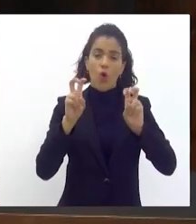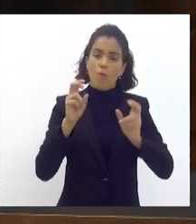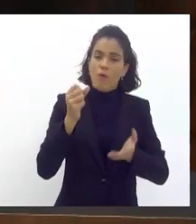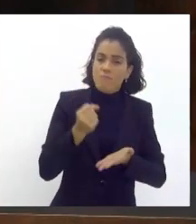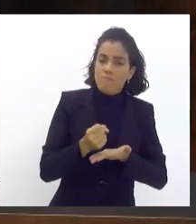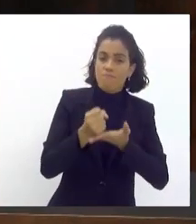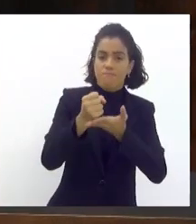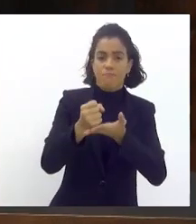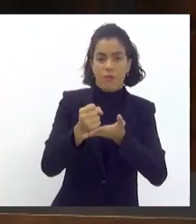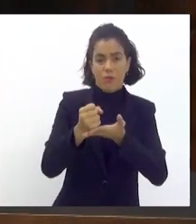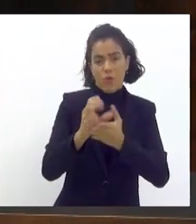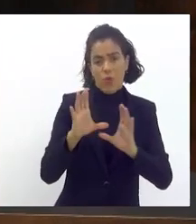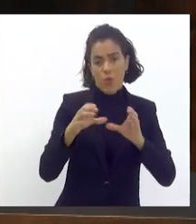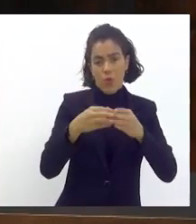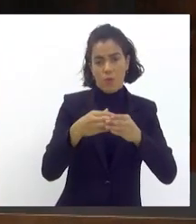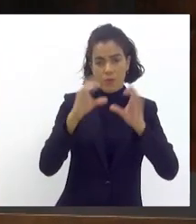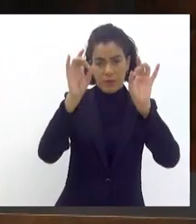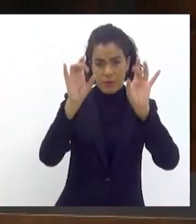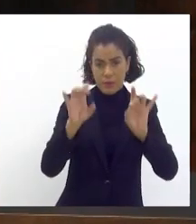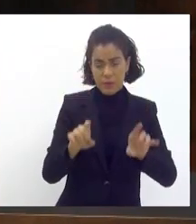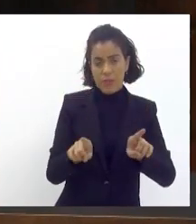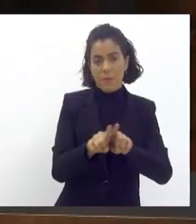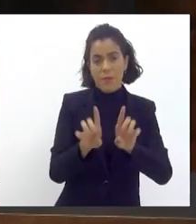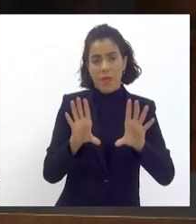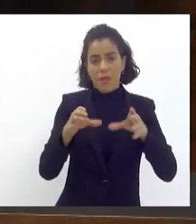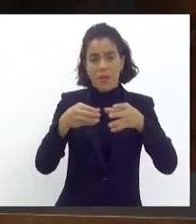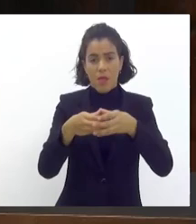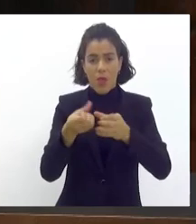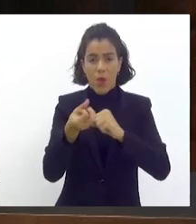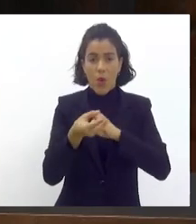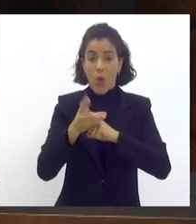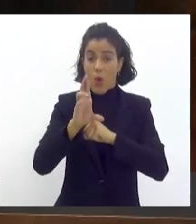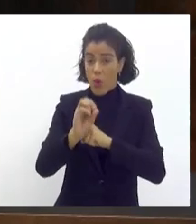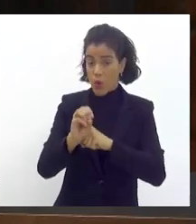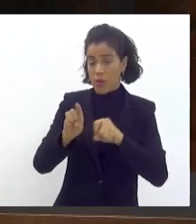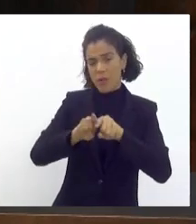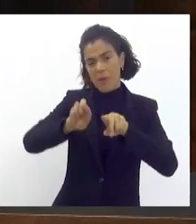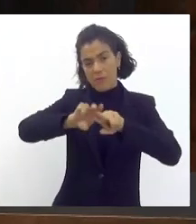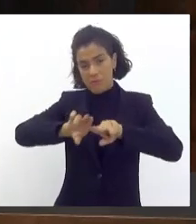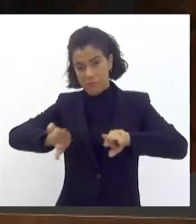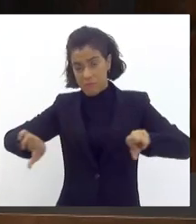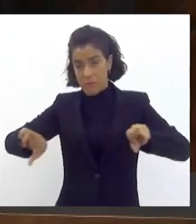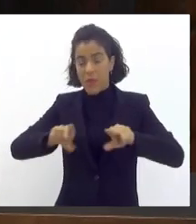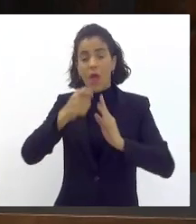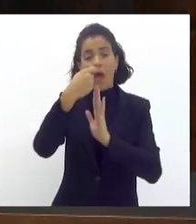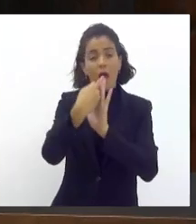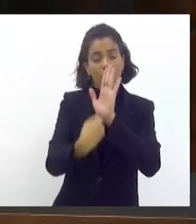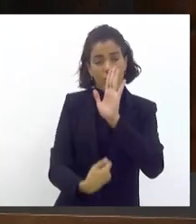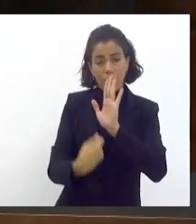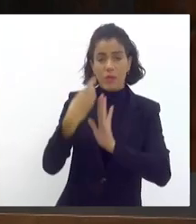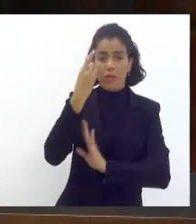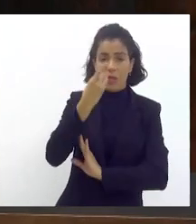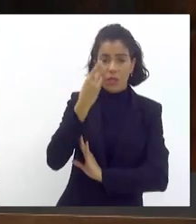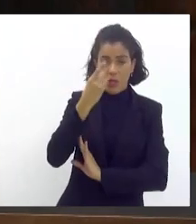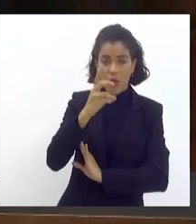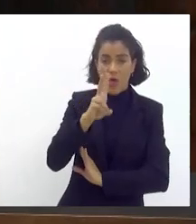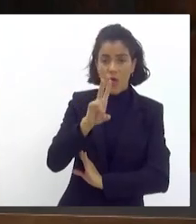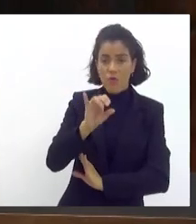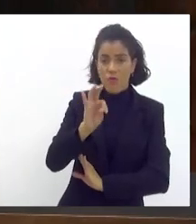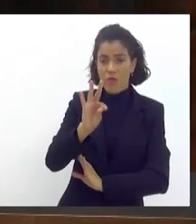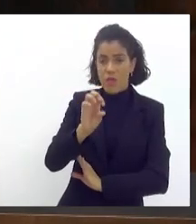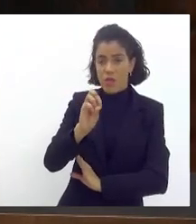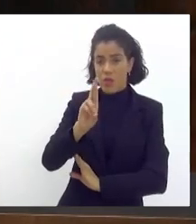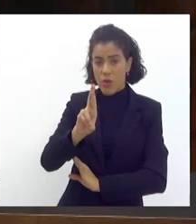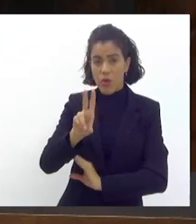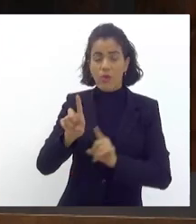para o Grupo Especial e da Série Ouro e da outras providências. Autores, deputado Vitor Júnior,